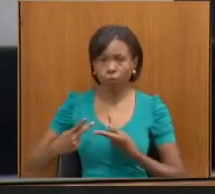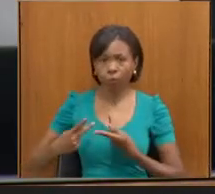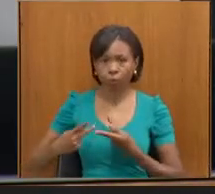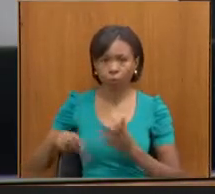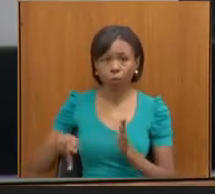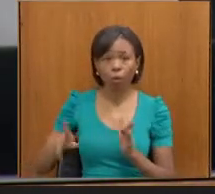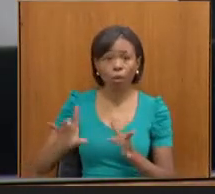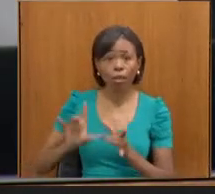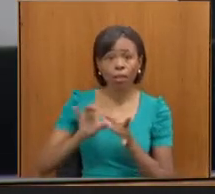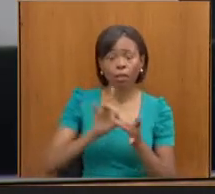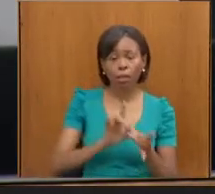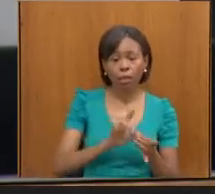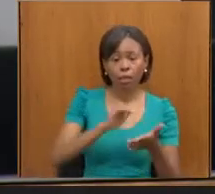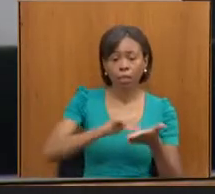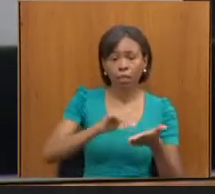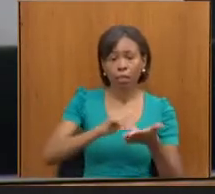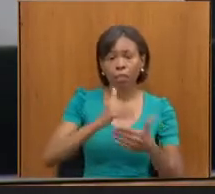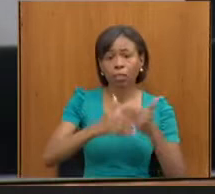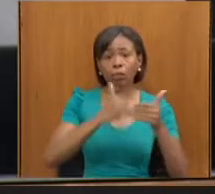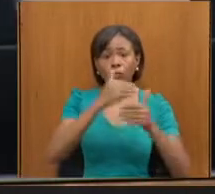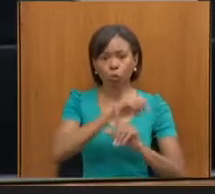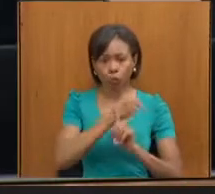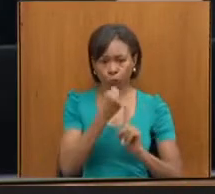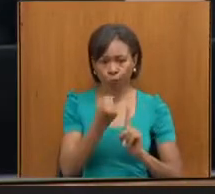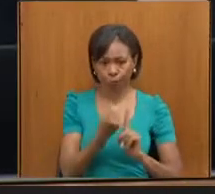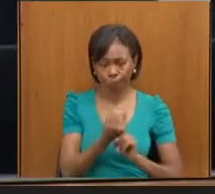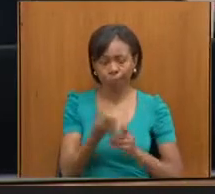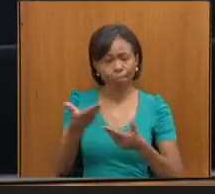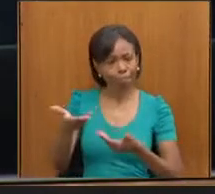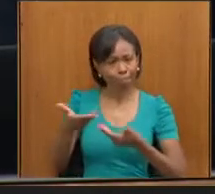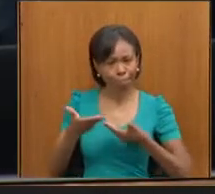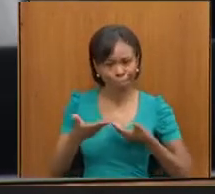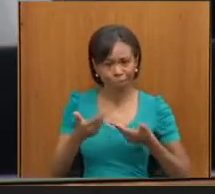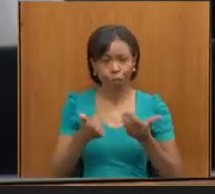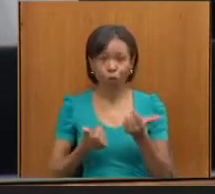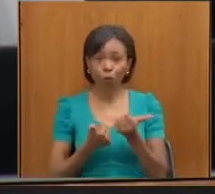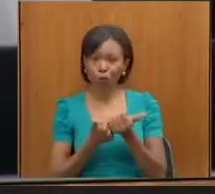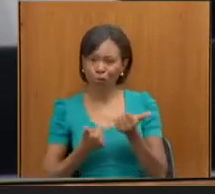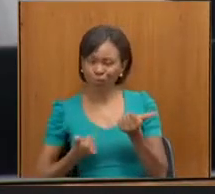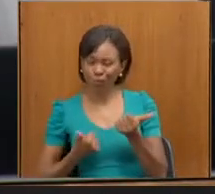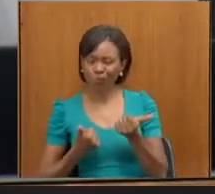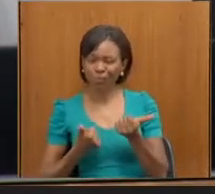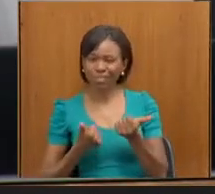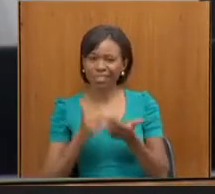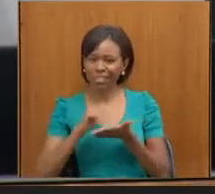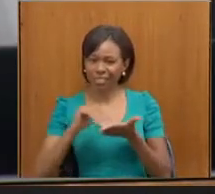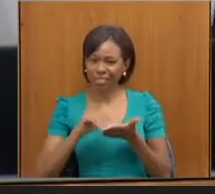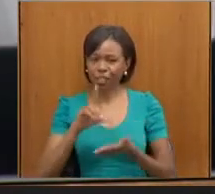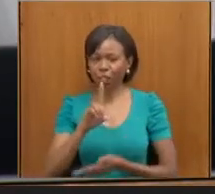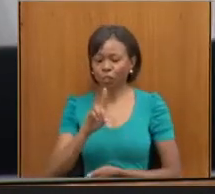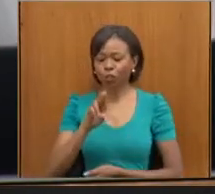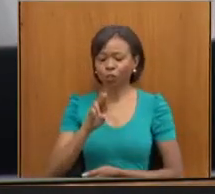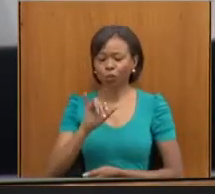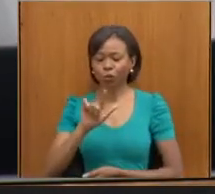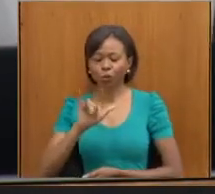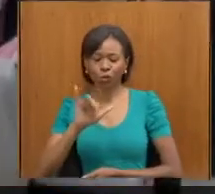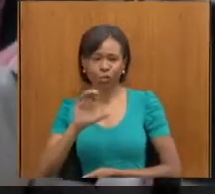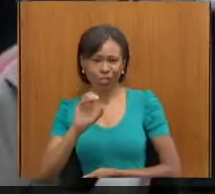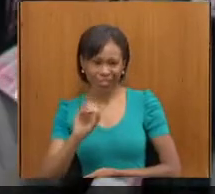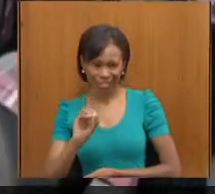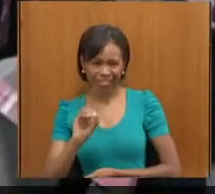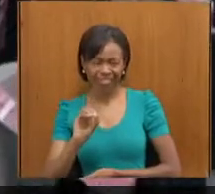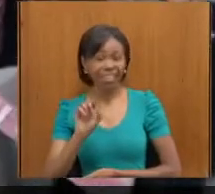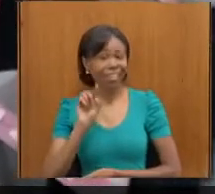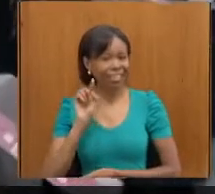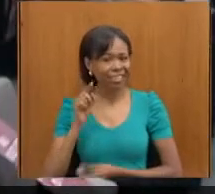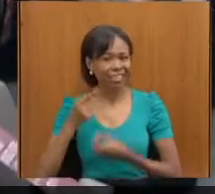ligado à Secretaria de Estado de Desenvolvimento Social, então convido o nosso subsecretário, Duílio Silva Campos, meu conterrâneo de Bom Despacho,